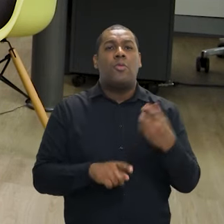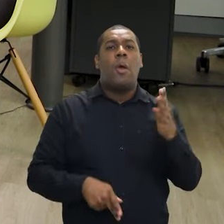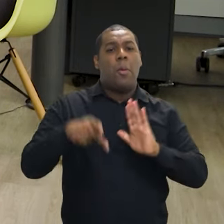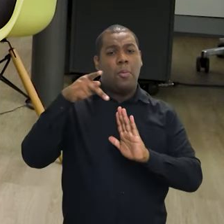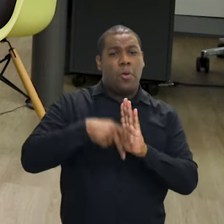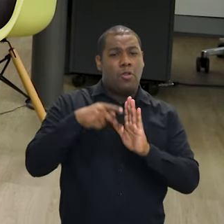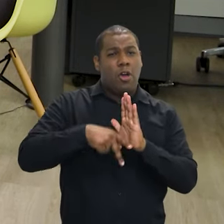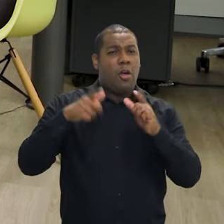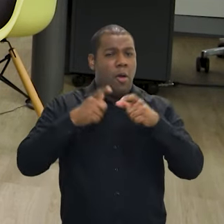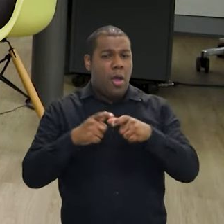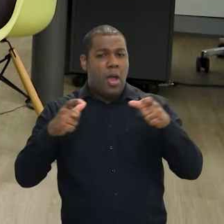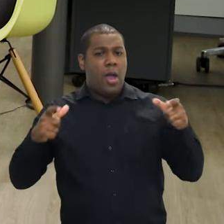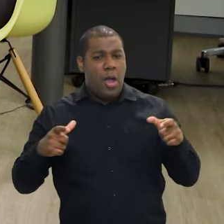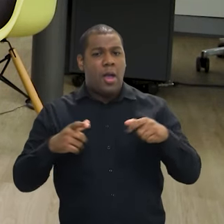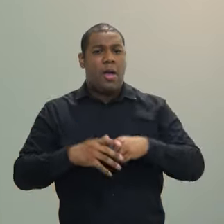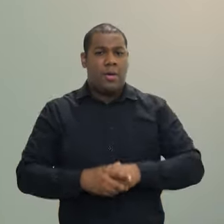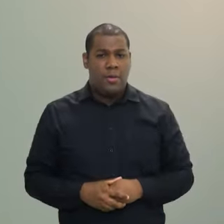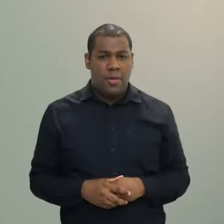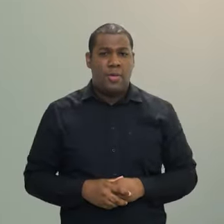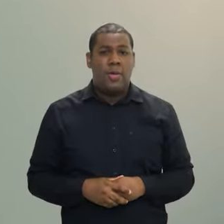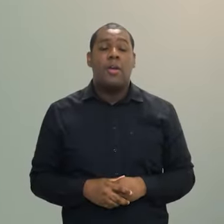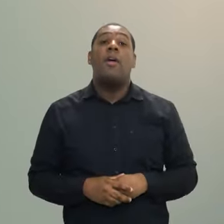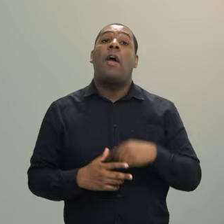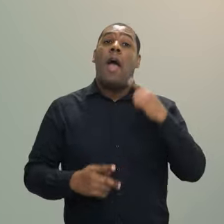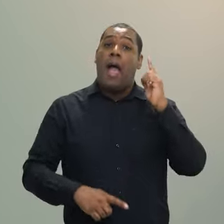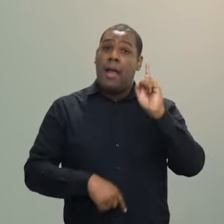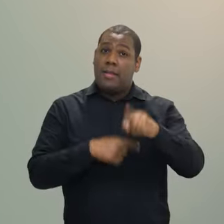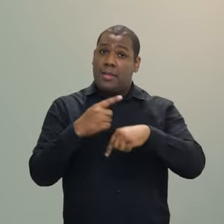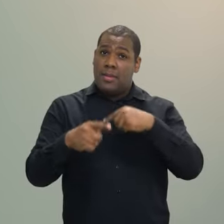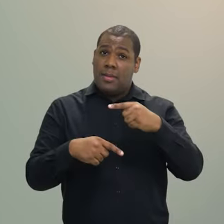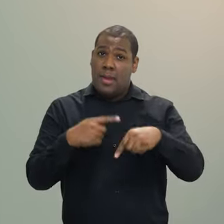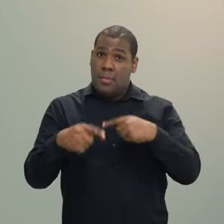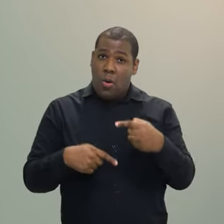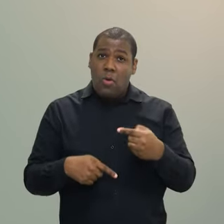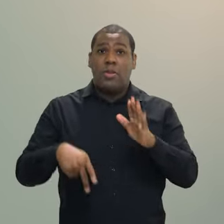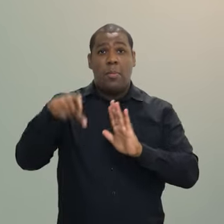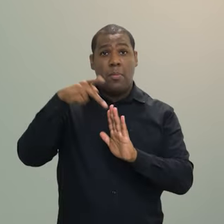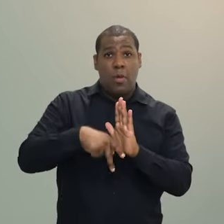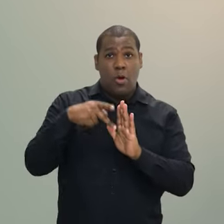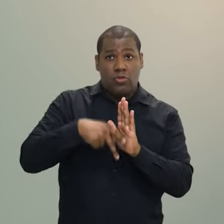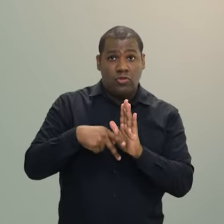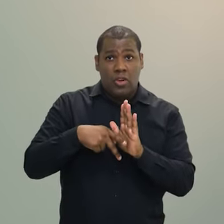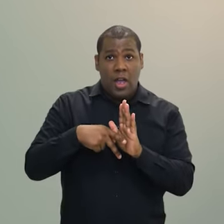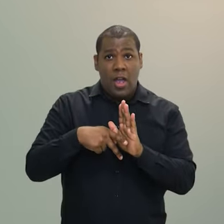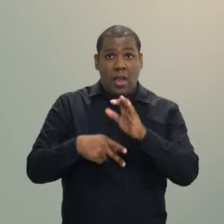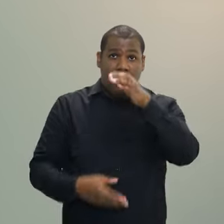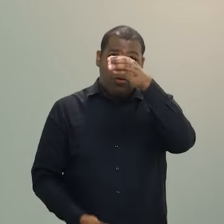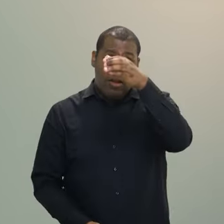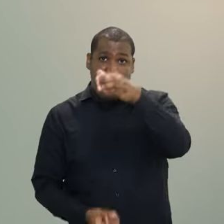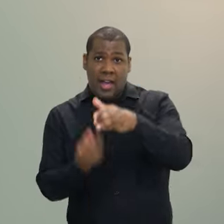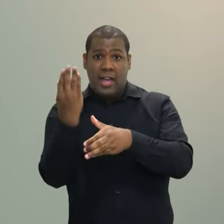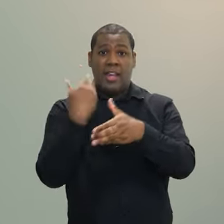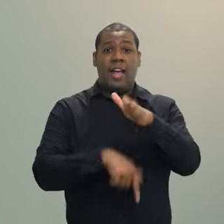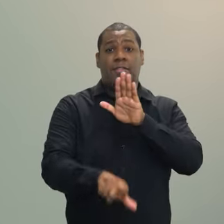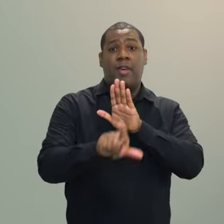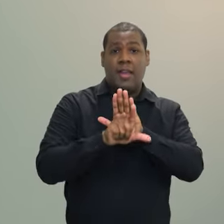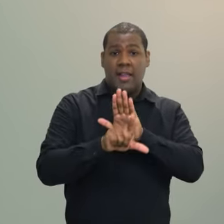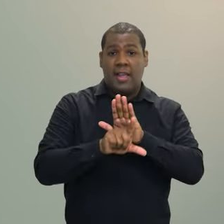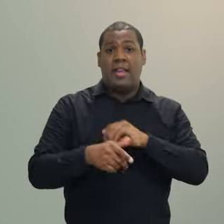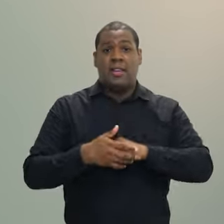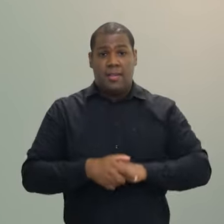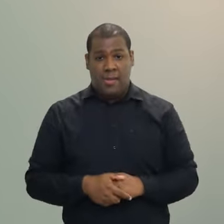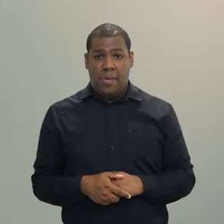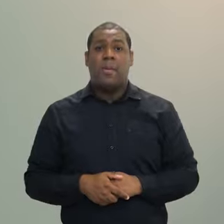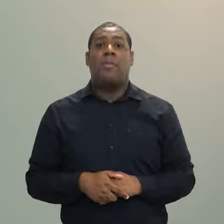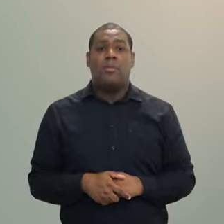política. A ideia é que a gente entregue um anteprojeto de lei para que a política tenha maior densidade normativa e seja